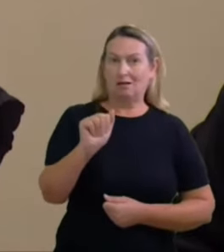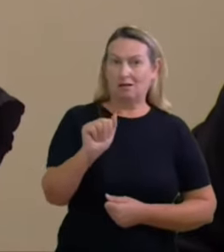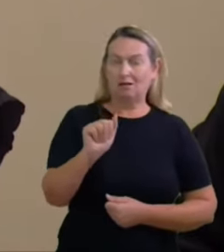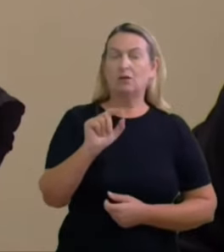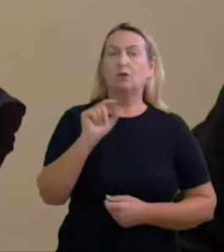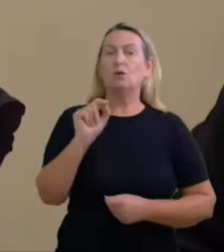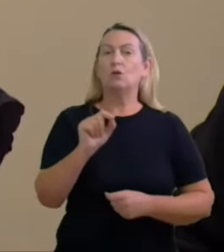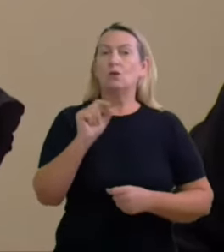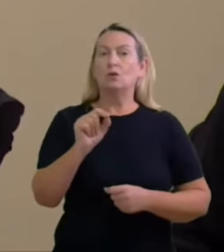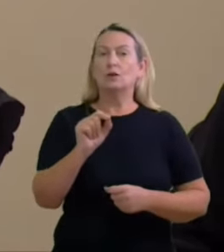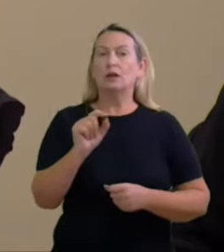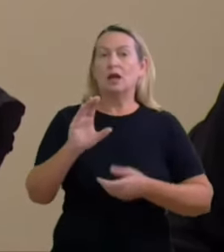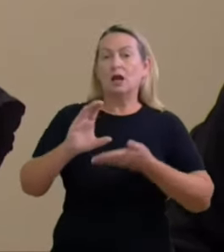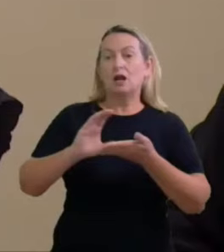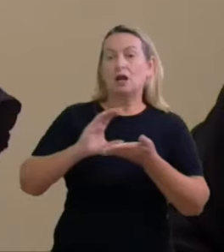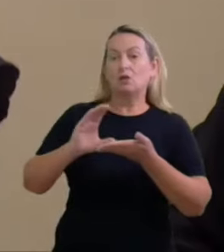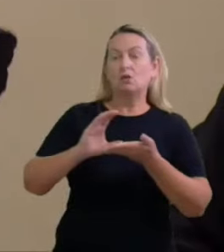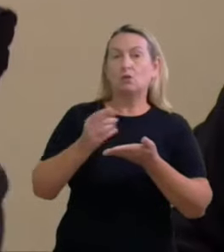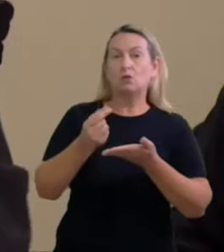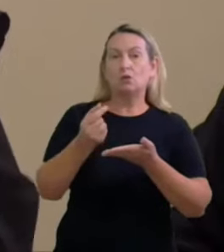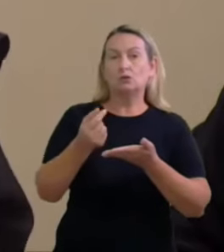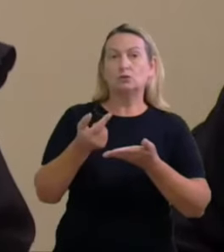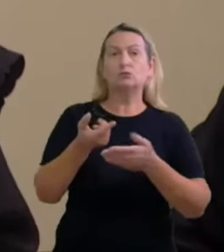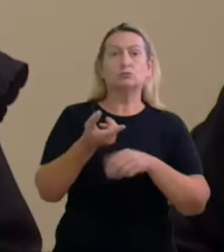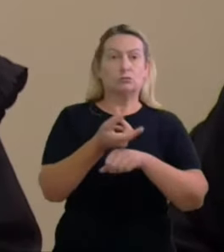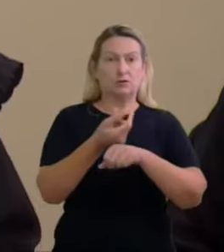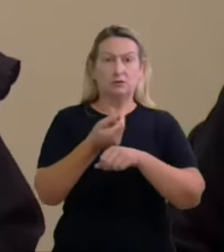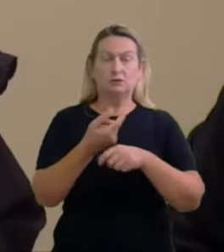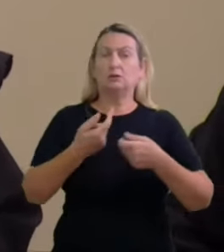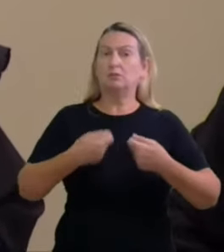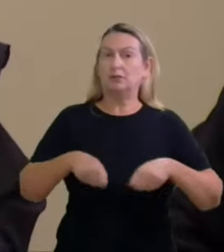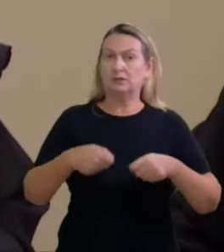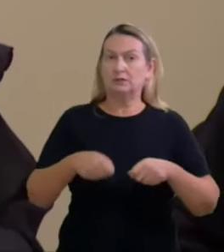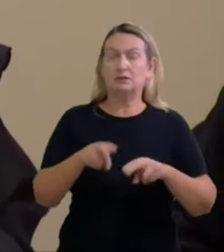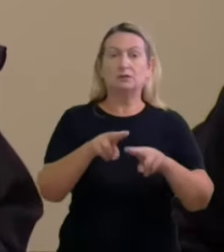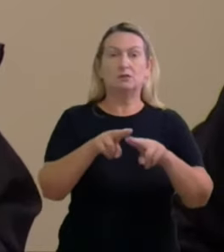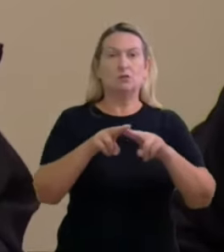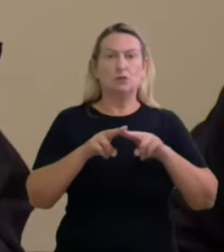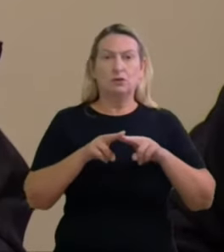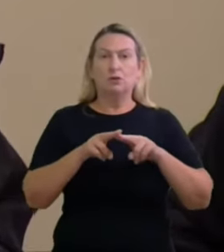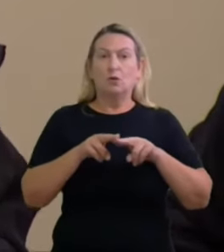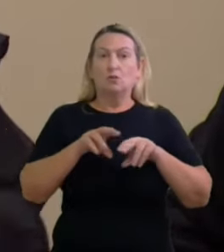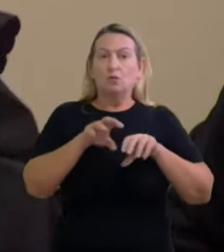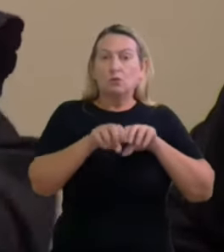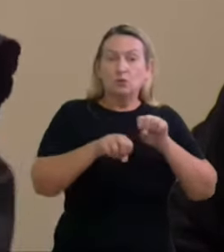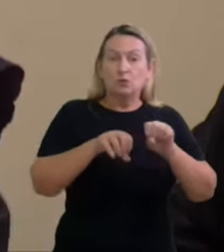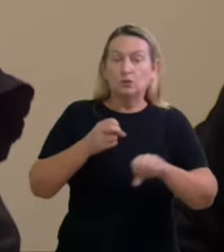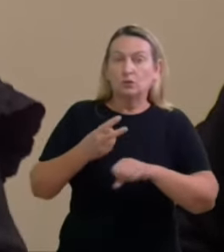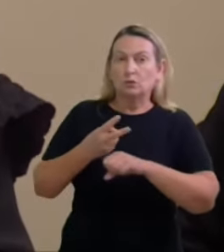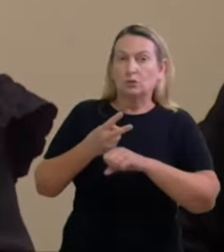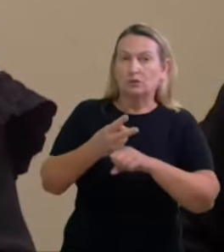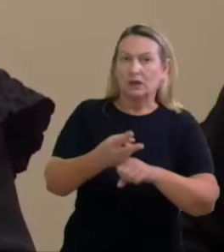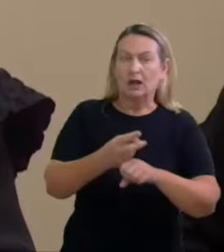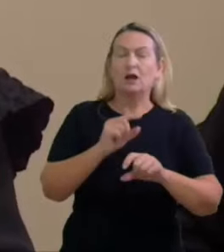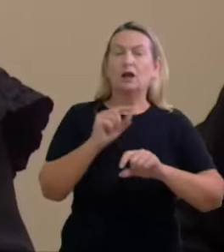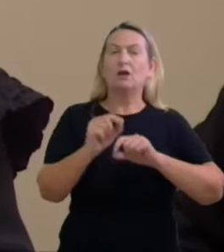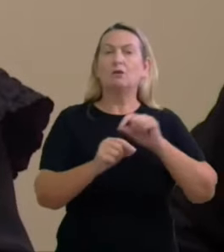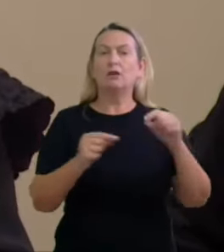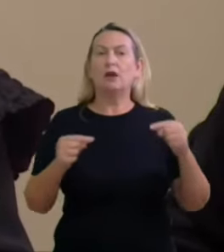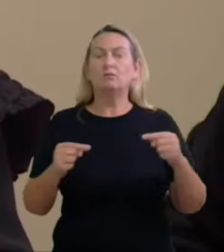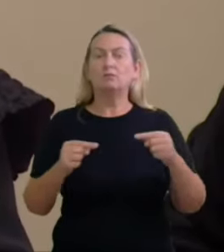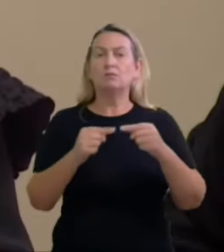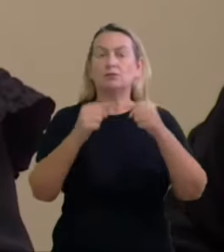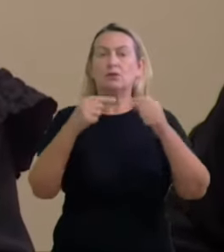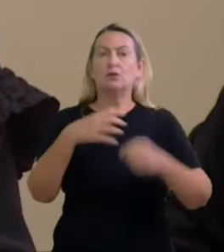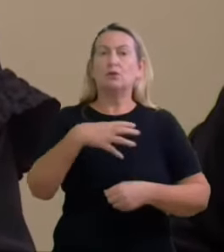o despêndio de recursos financeiros assim a busca passa a ser a compatibilização das formas